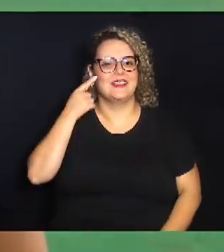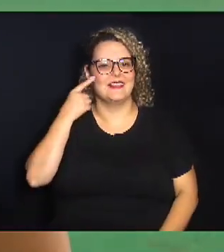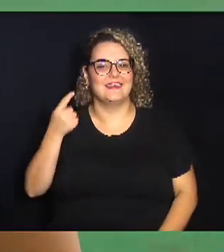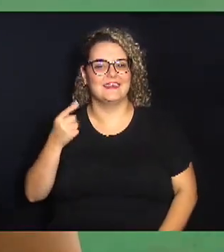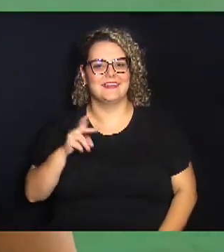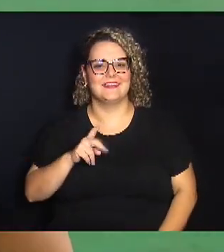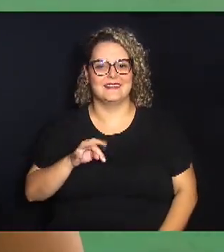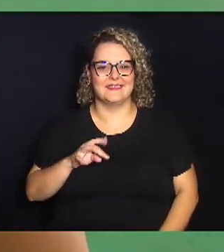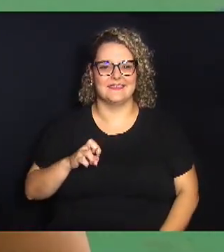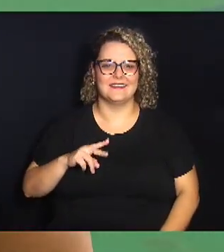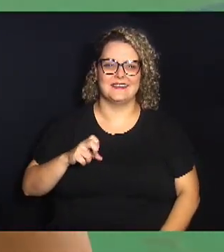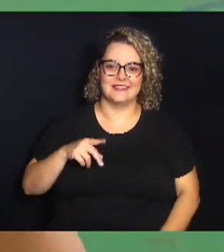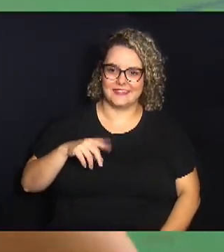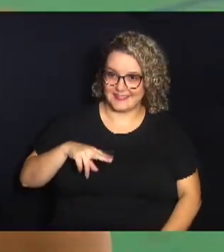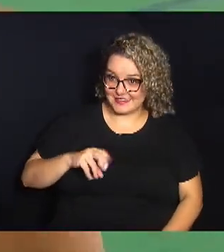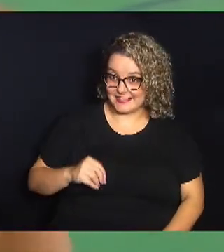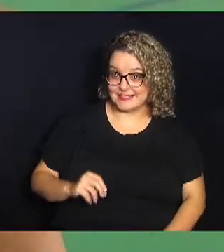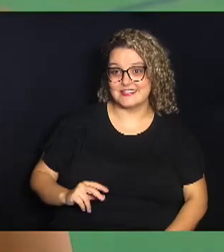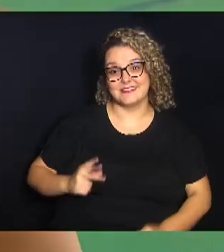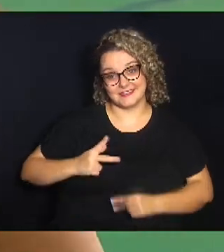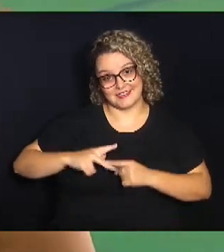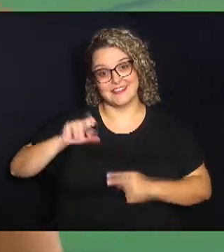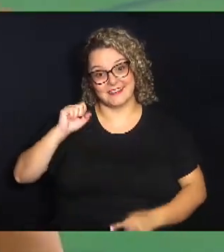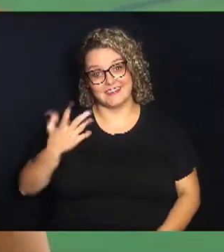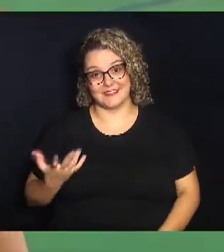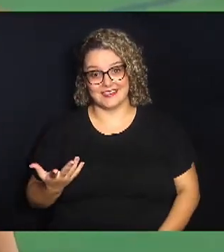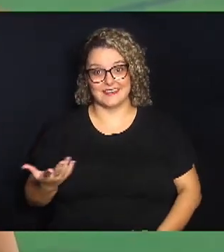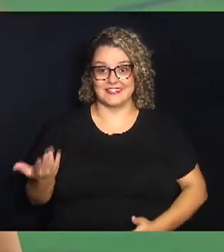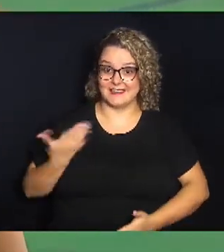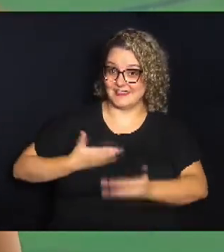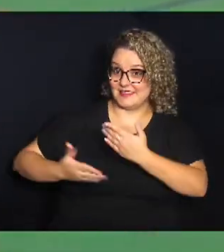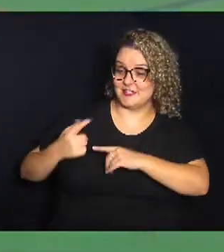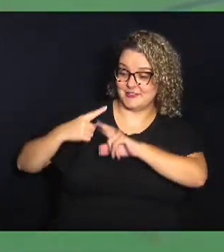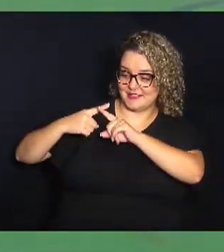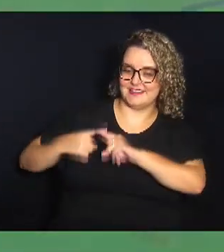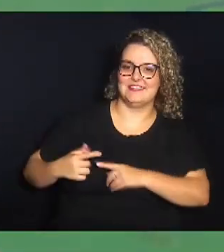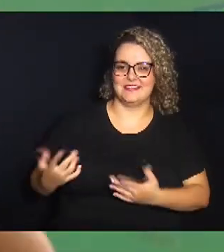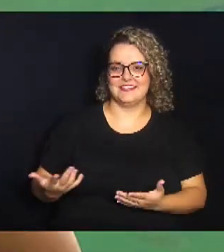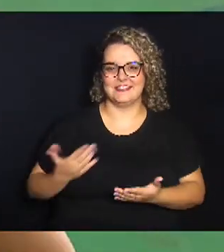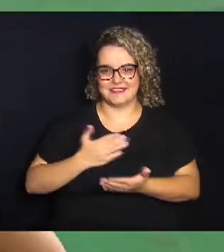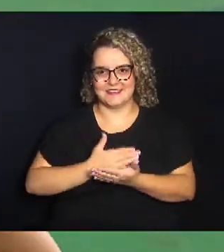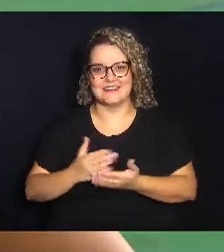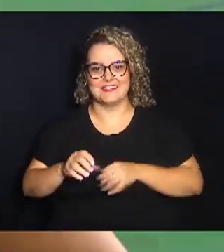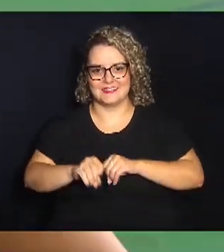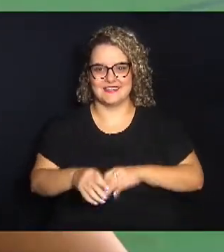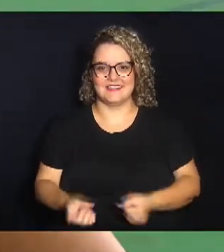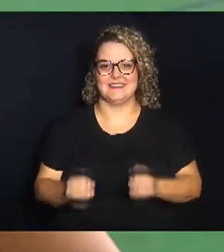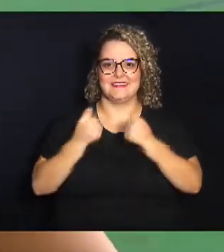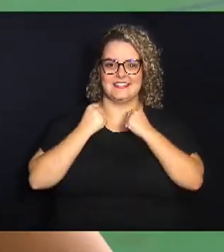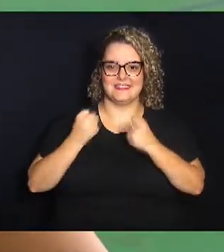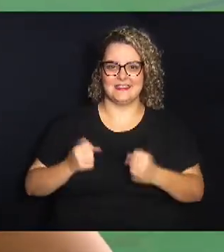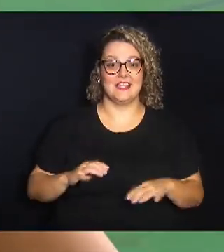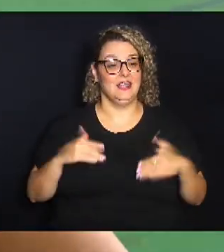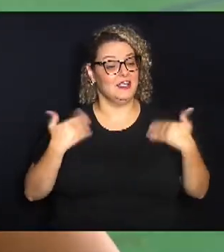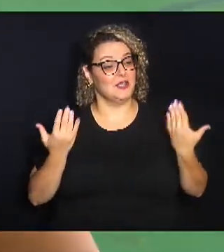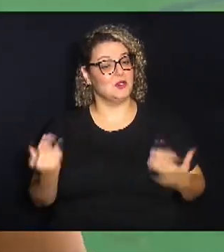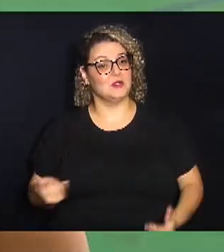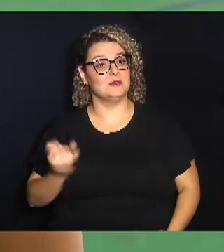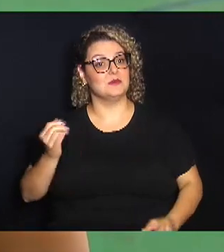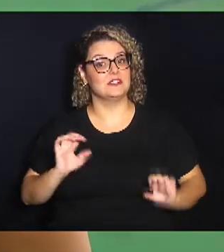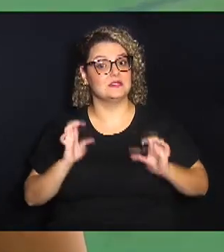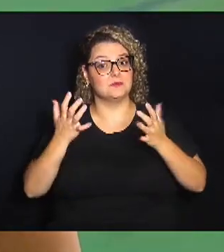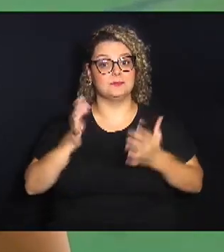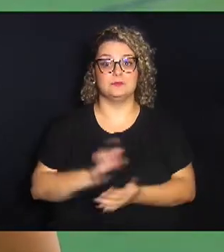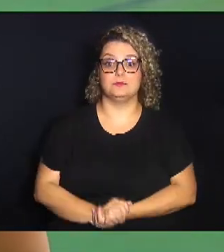os veteranos ganhar para ter essa certa competição de início aqui da Educação Física. Qual a importância nesse tipo de evento?